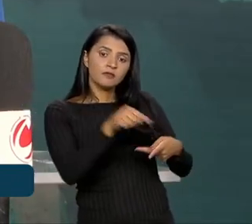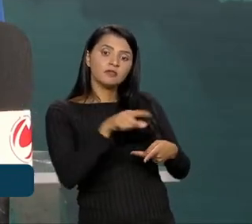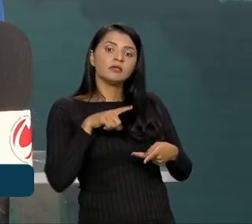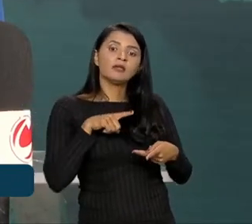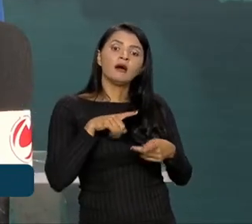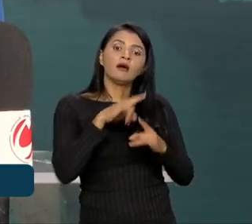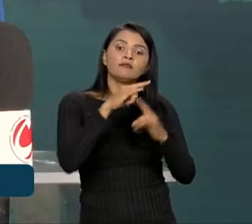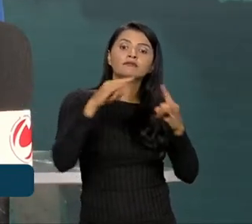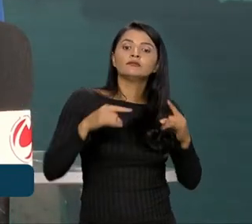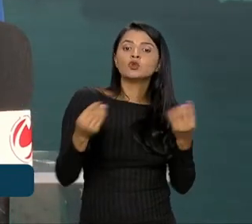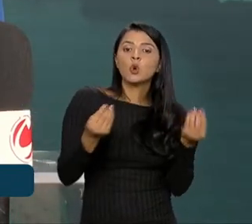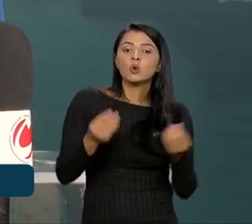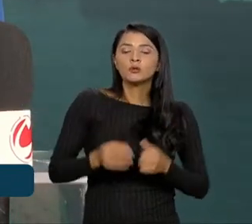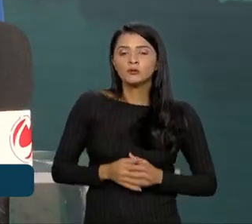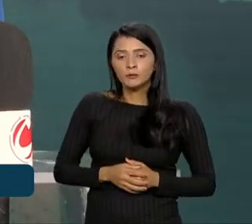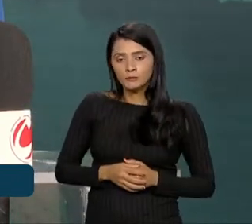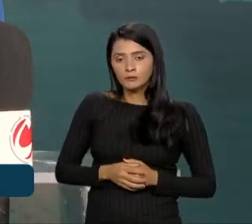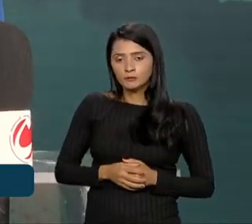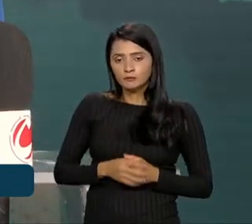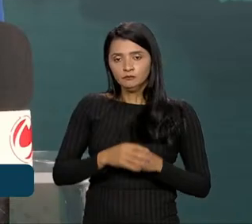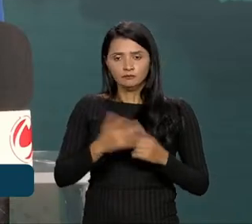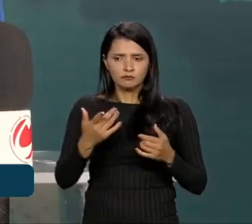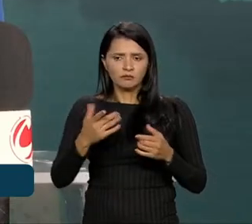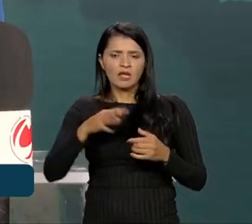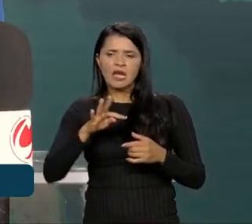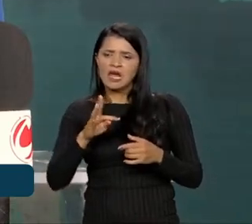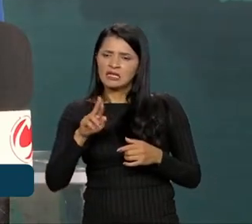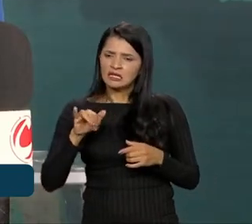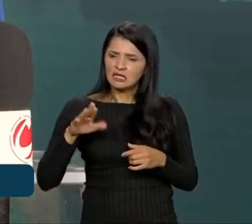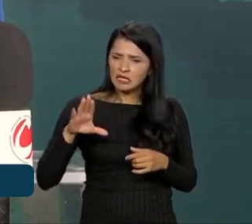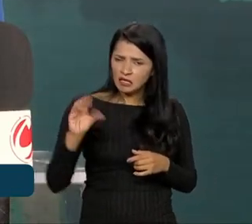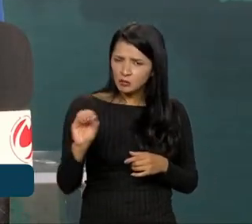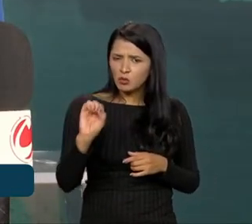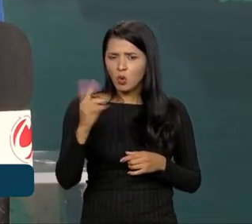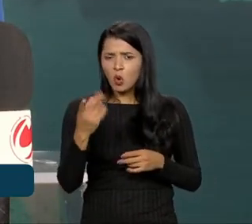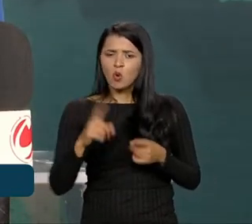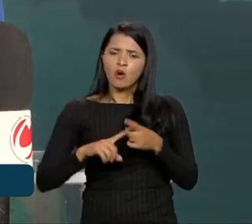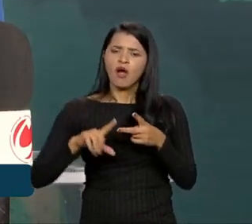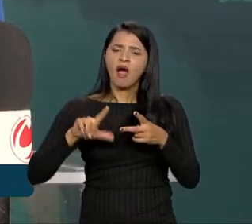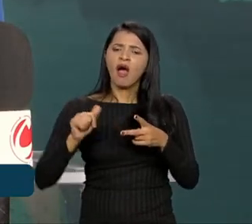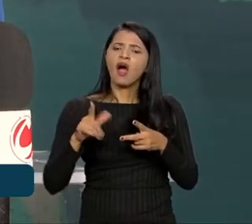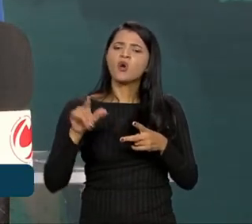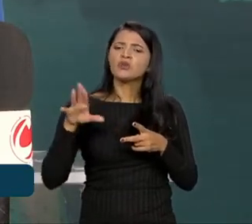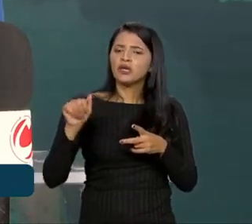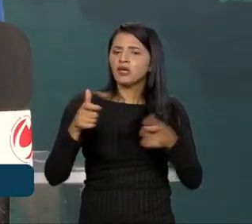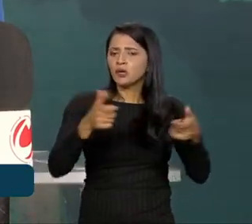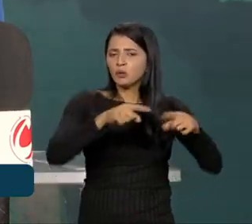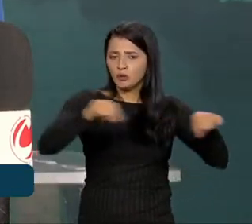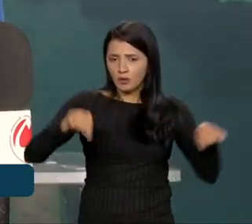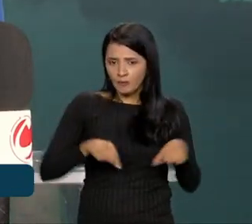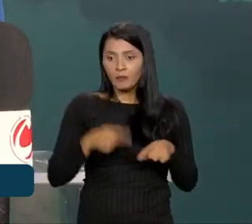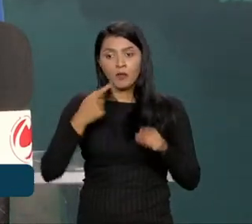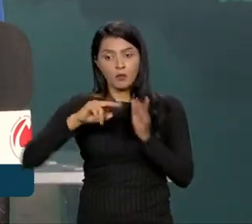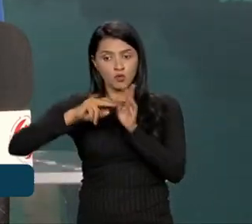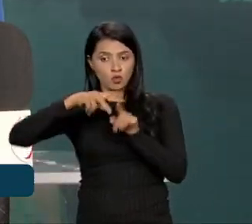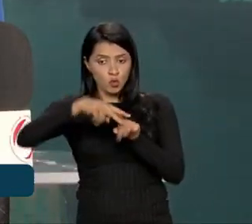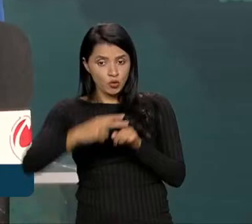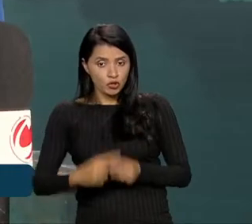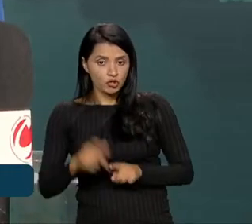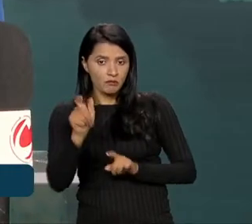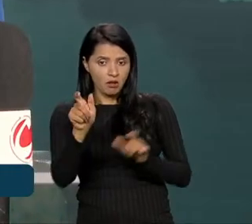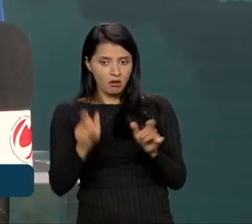esses tribos? As tribos ou as aldeias? Os territórios, né? Vamos começar corrigindo também os termos,